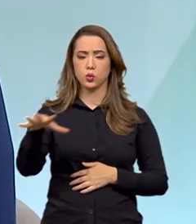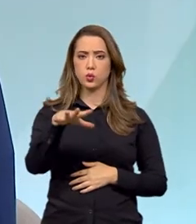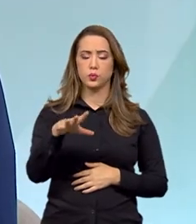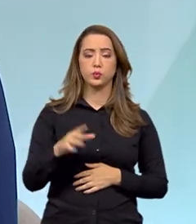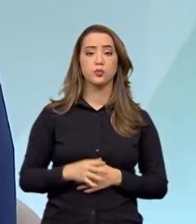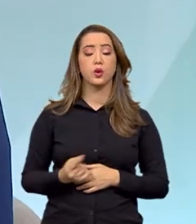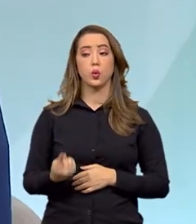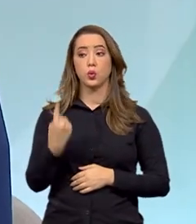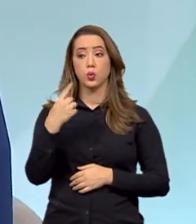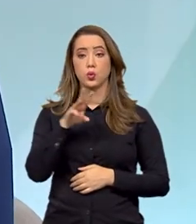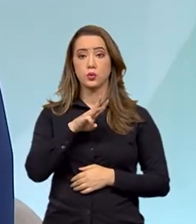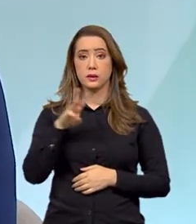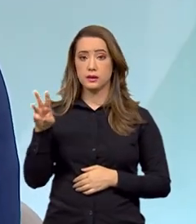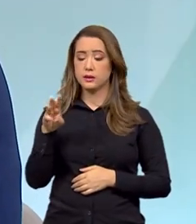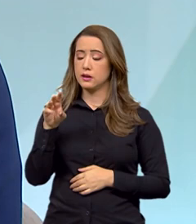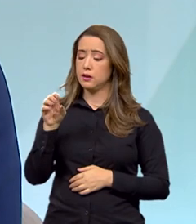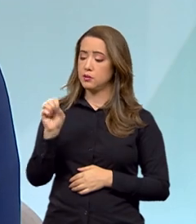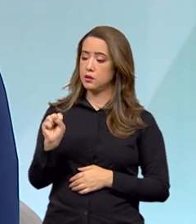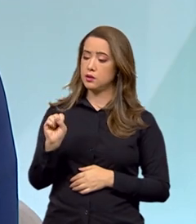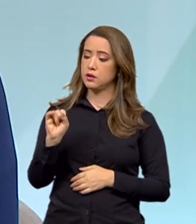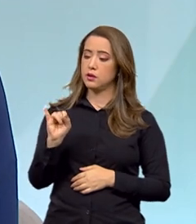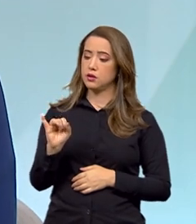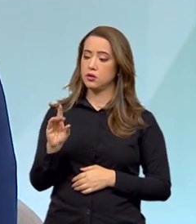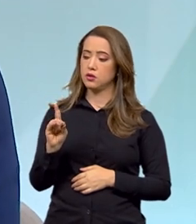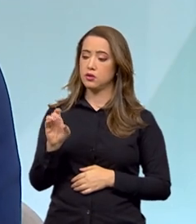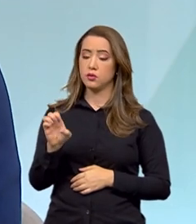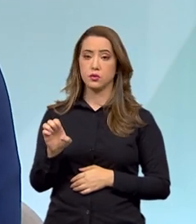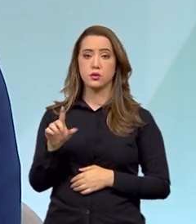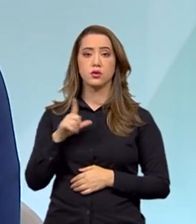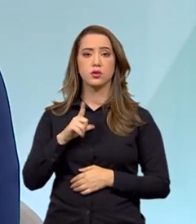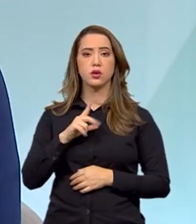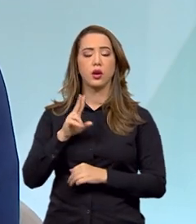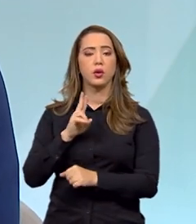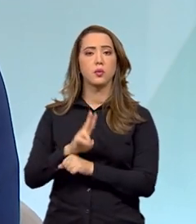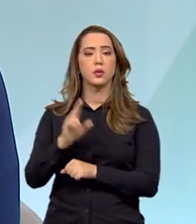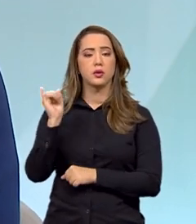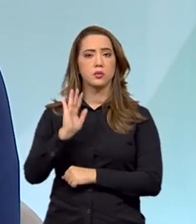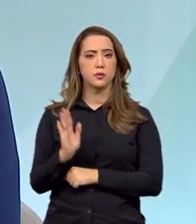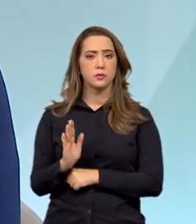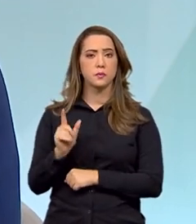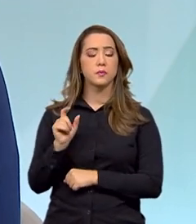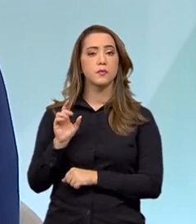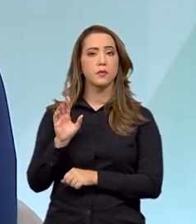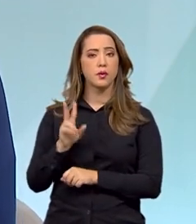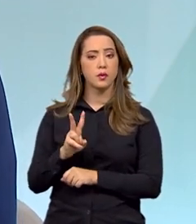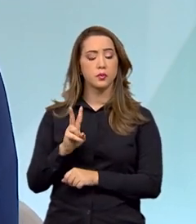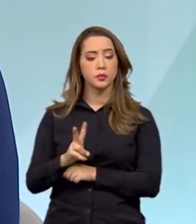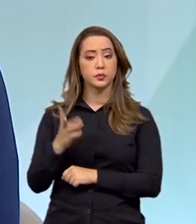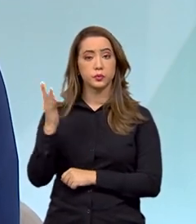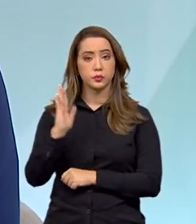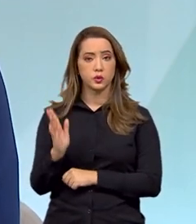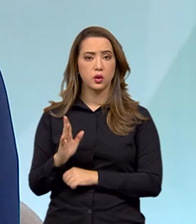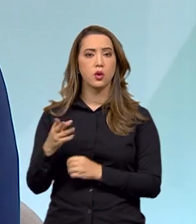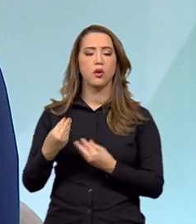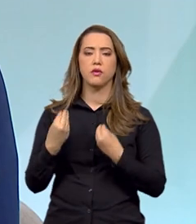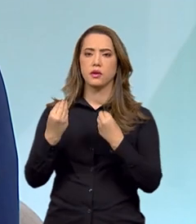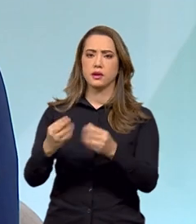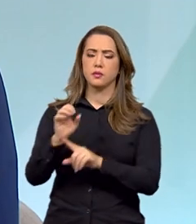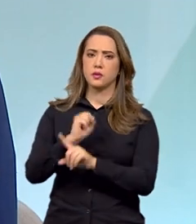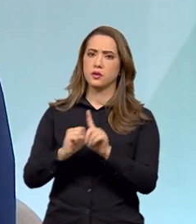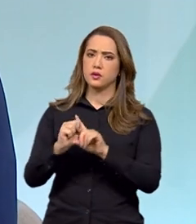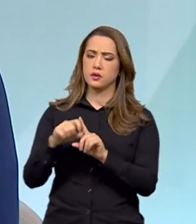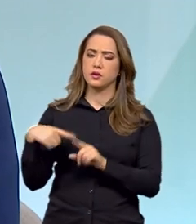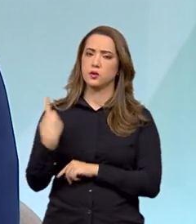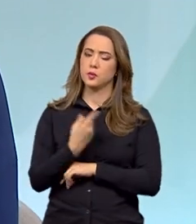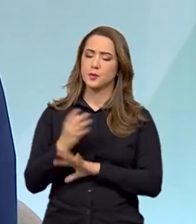do Sistema Integrado, que é o CIND, vai estar lá o Protege Brasil, já está, na verdade, o Protege Brasil, à disposição da sociedade, para as